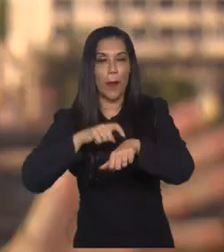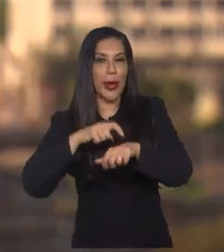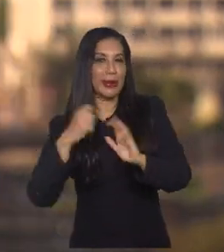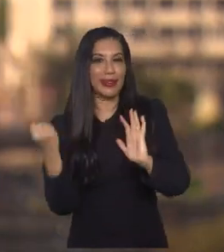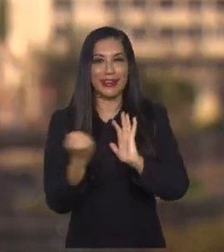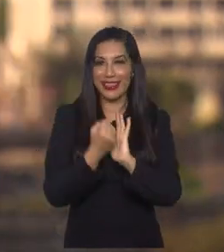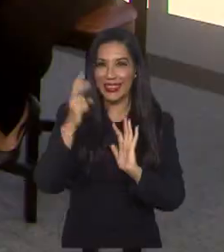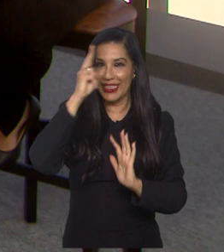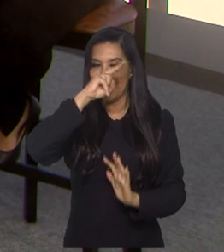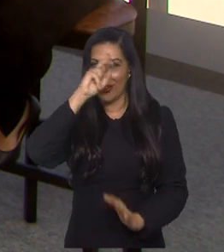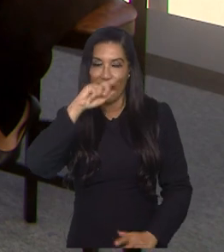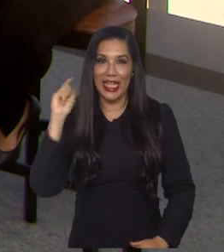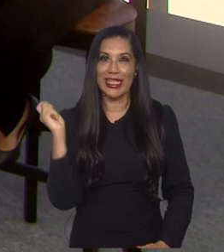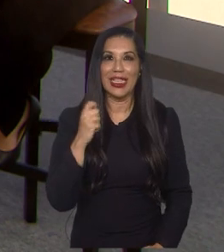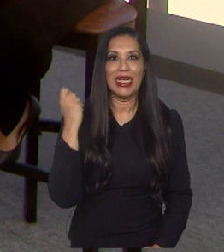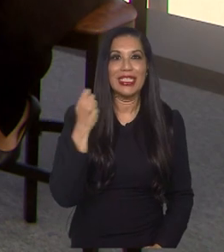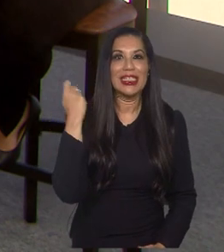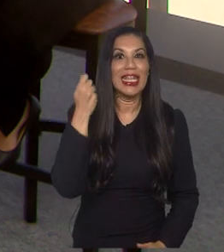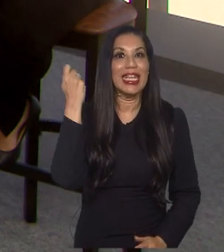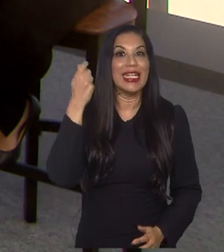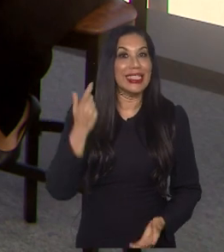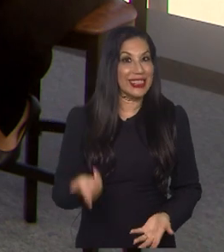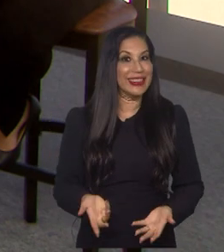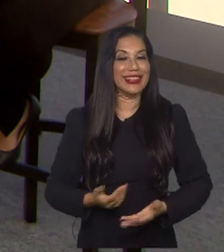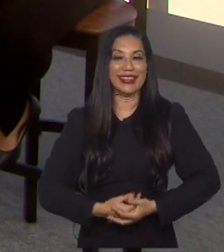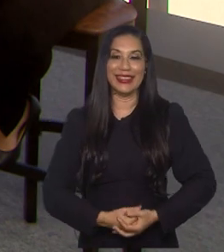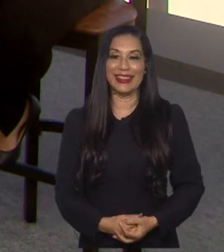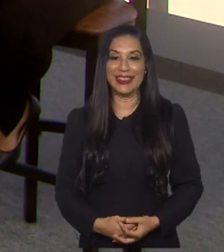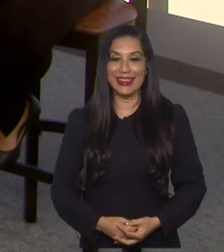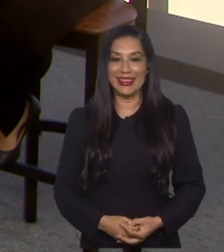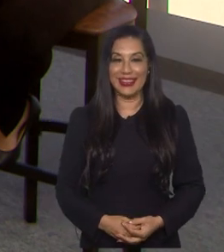história da seleção com o Sanker e companhia?